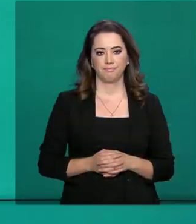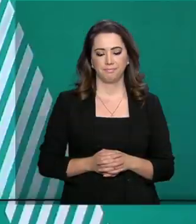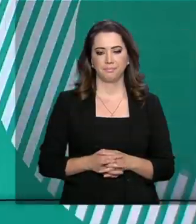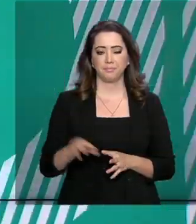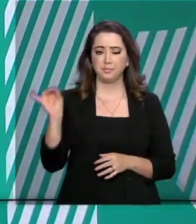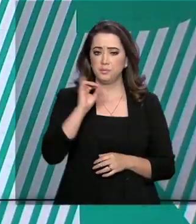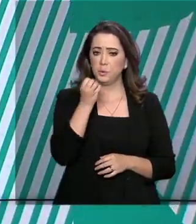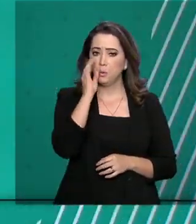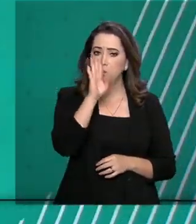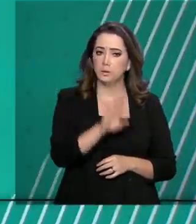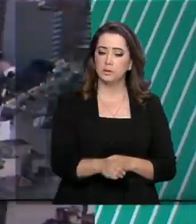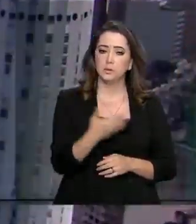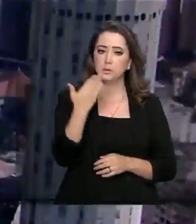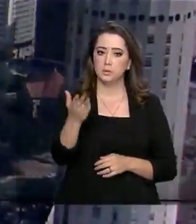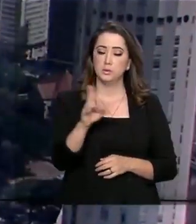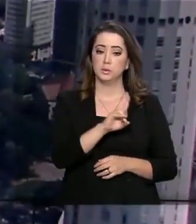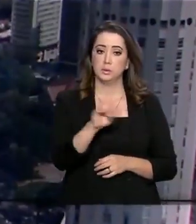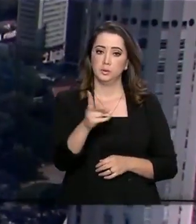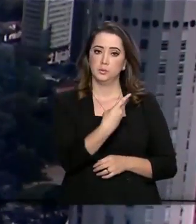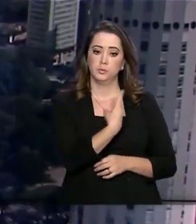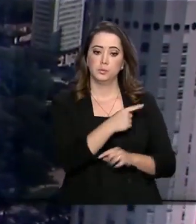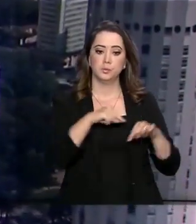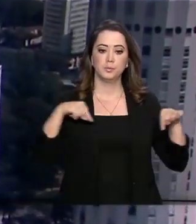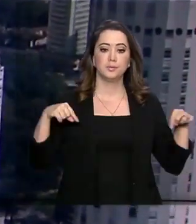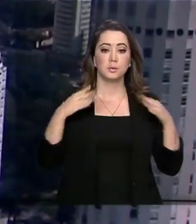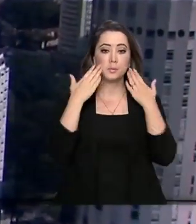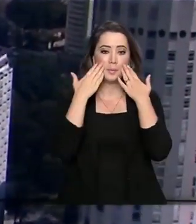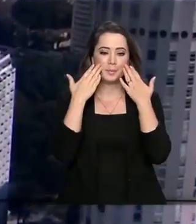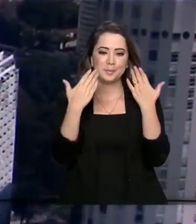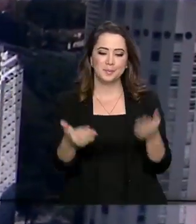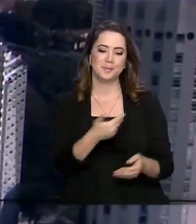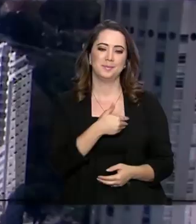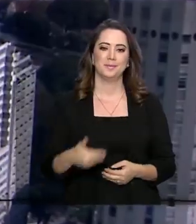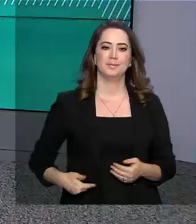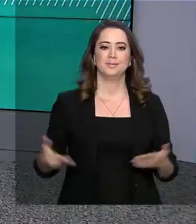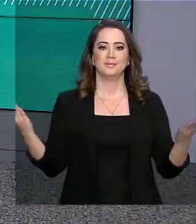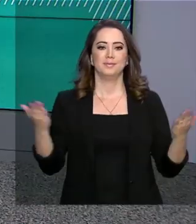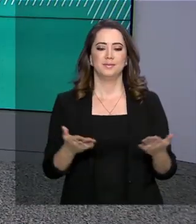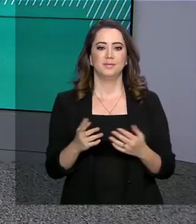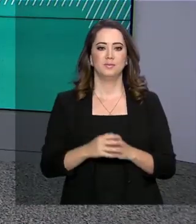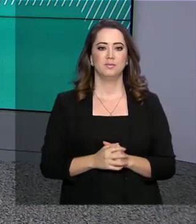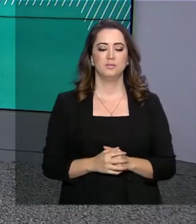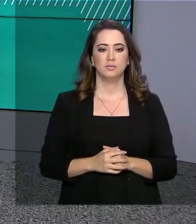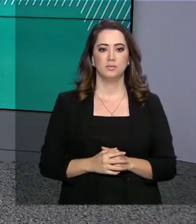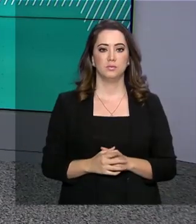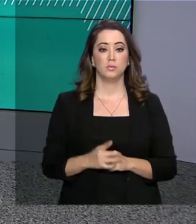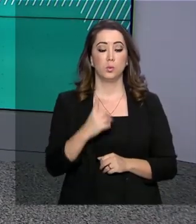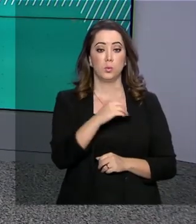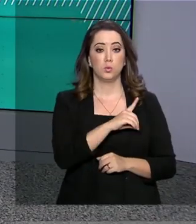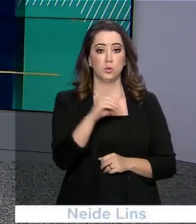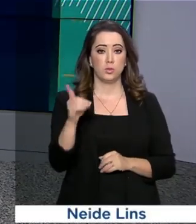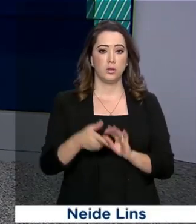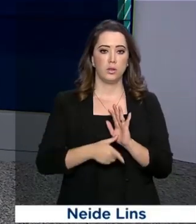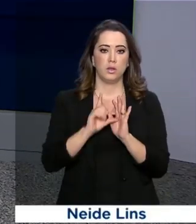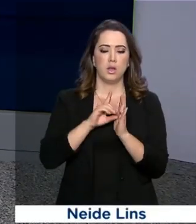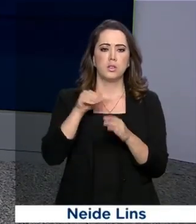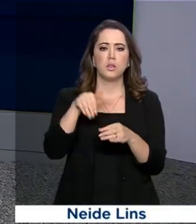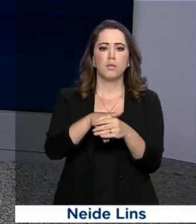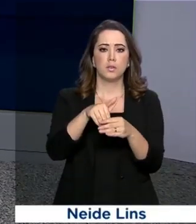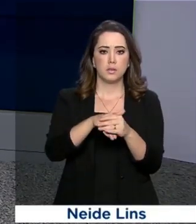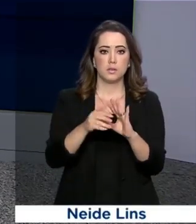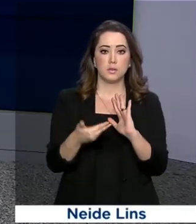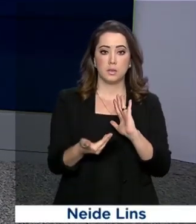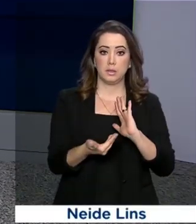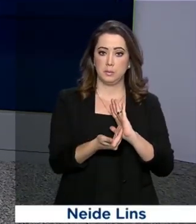Olá, boa tarde para você. Eu sou o Roberto Camargo e estamos de volta com o Governo Agora. Um dia antes de ser votado na Câmara dos